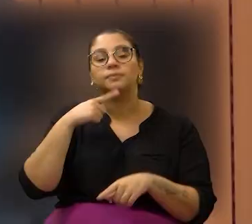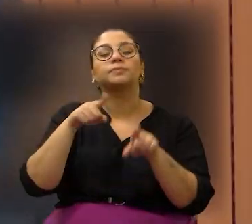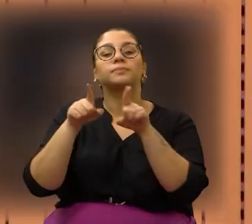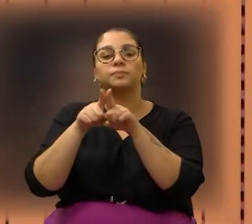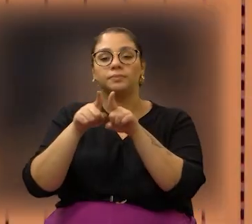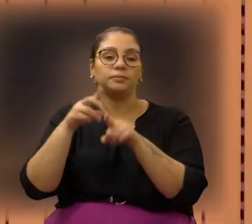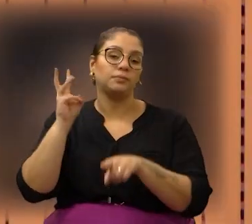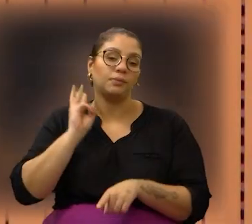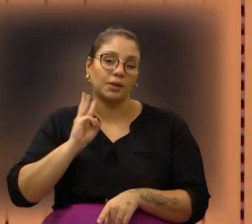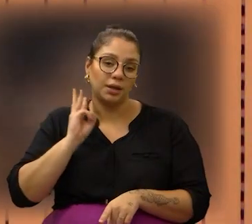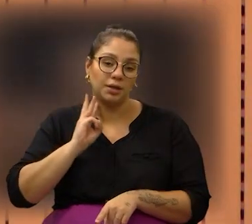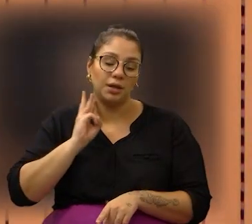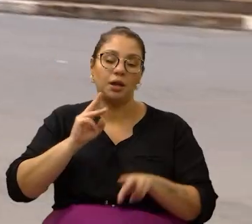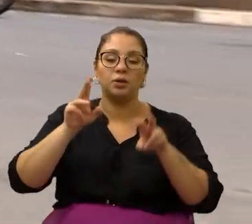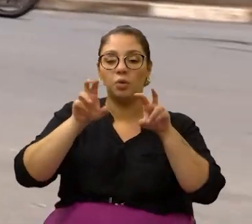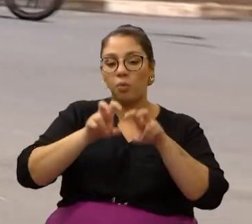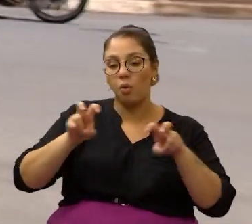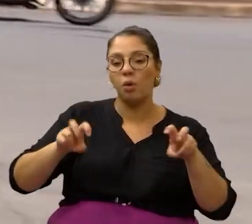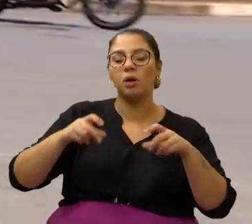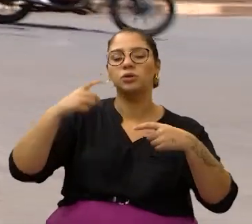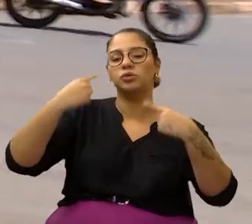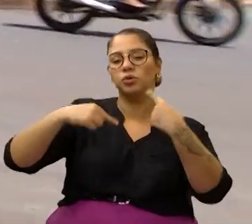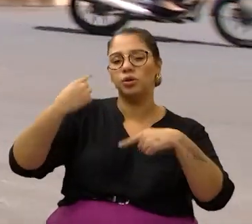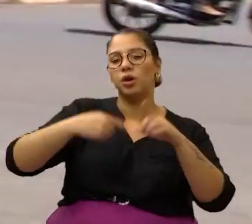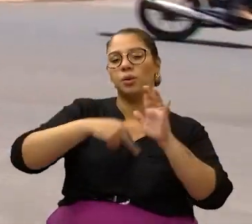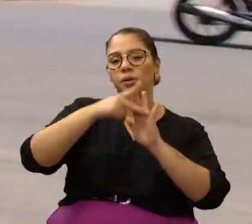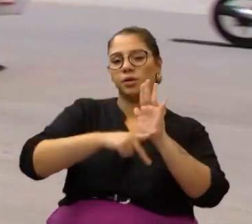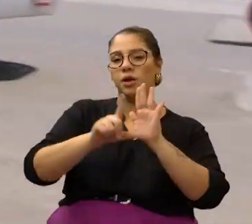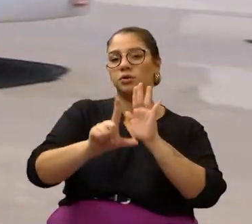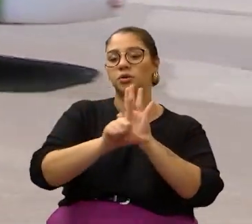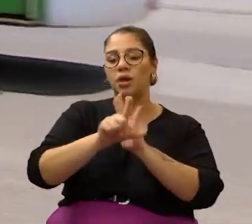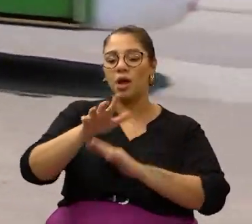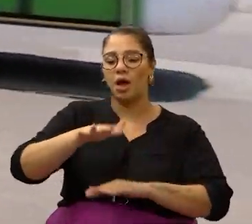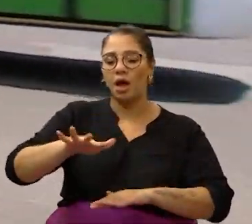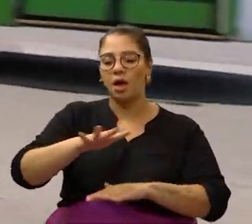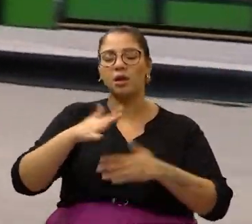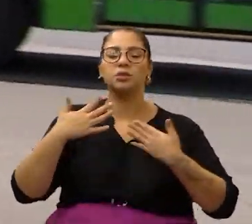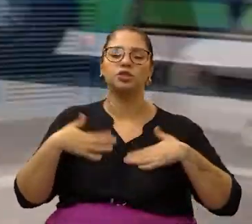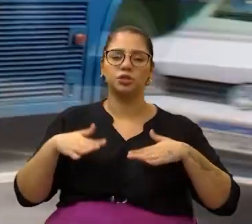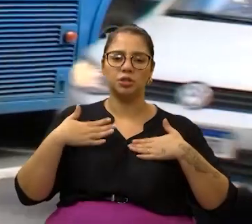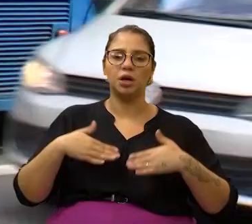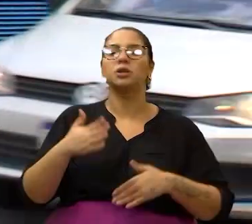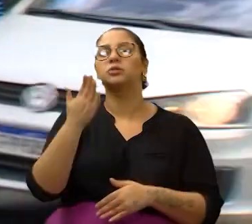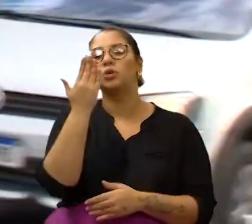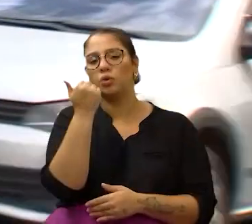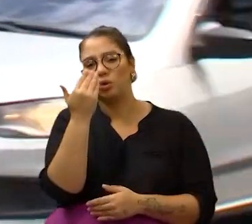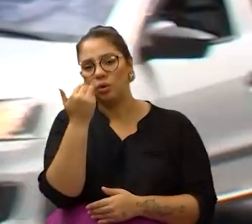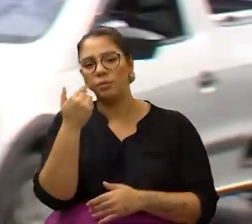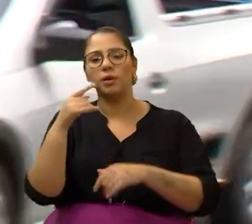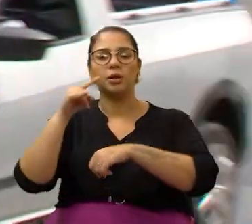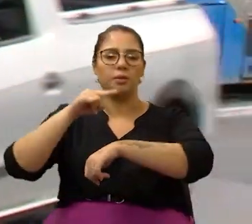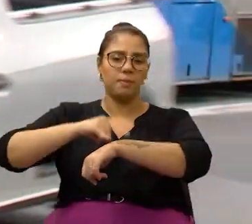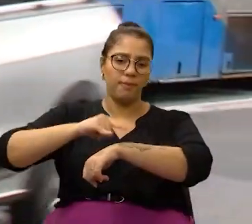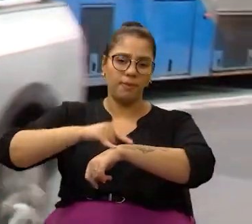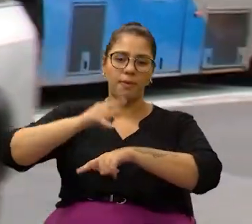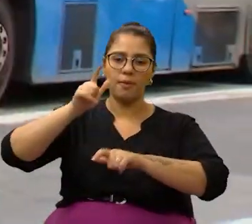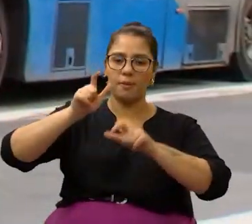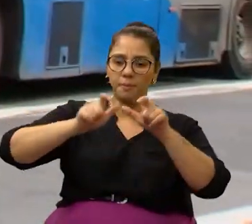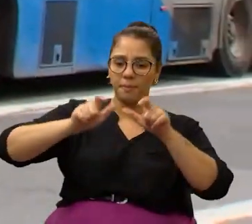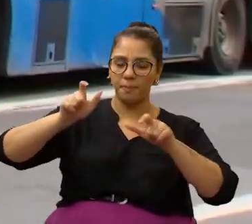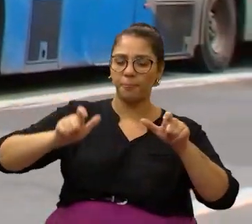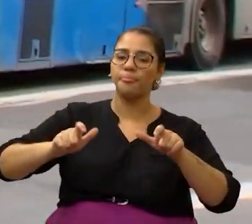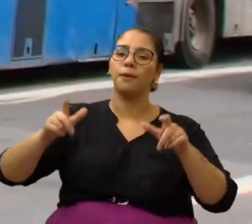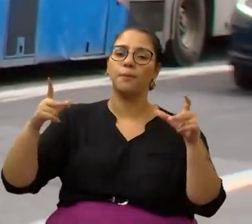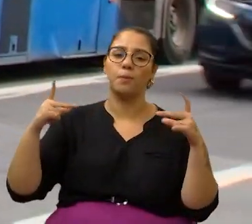Magoga e Cecílio Santos. Debateu o projeto de lei sobre a área para descanso e refeição e de banheiros